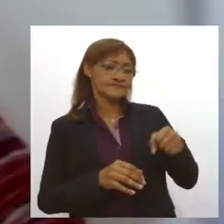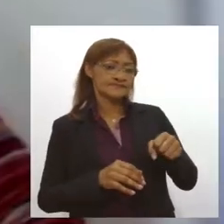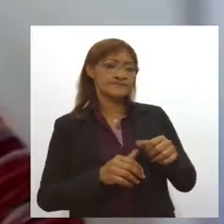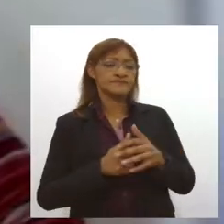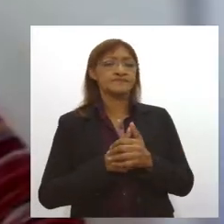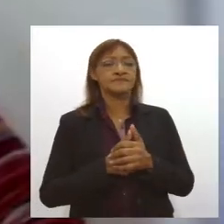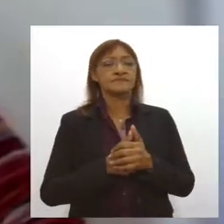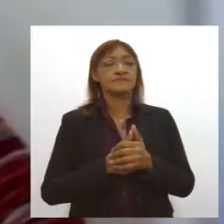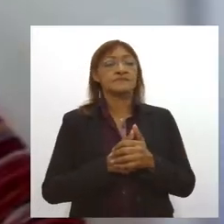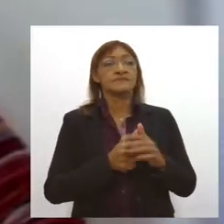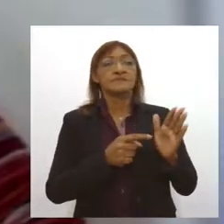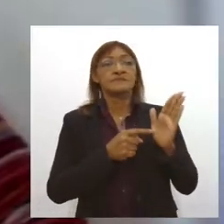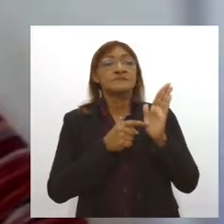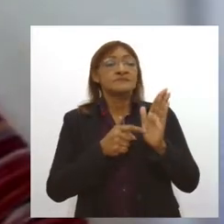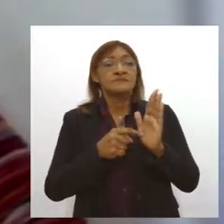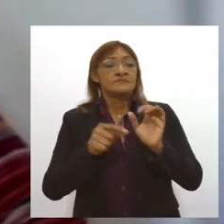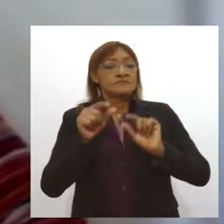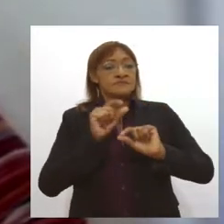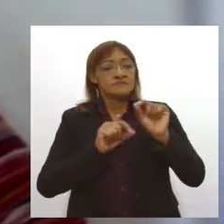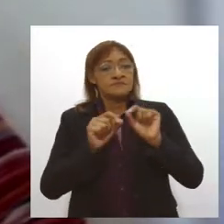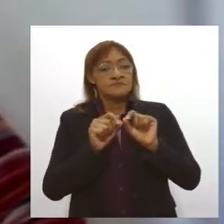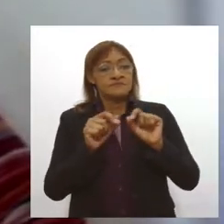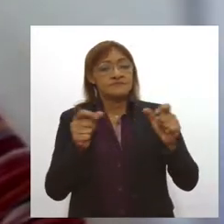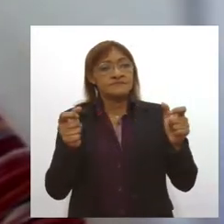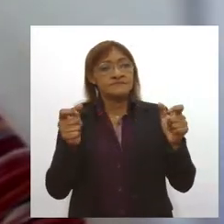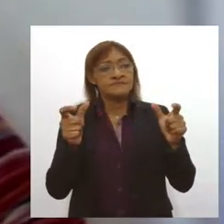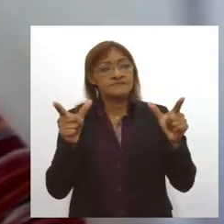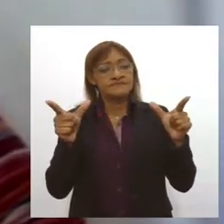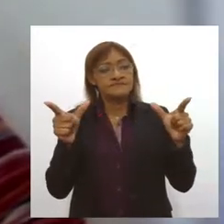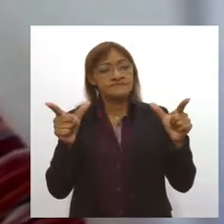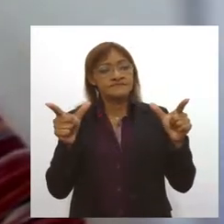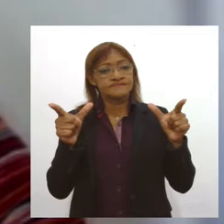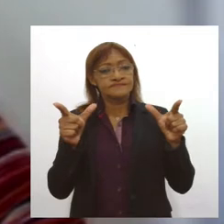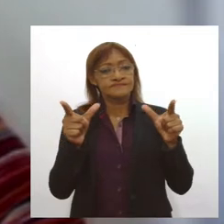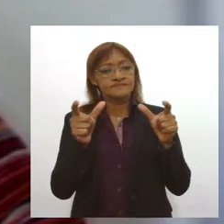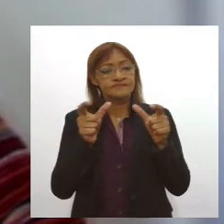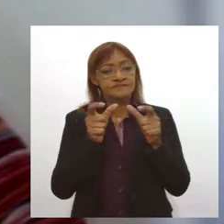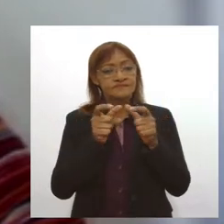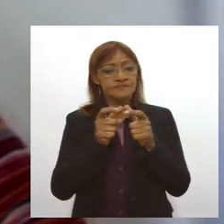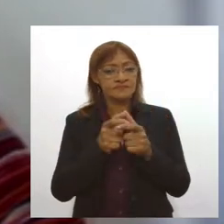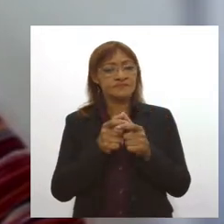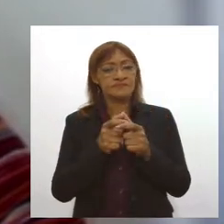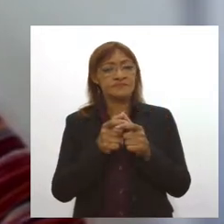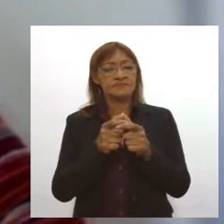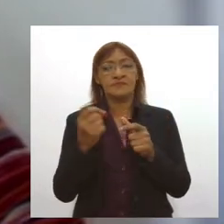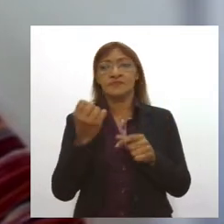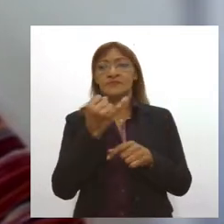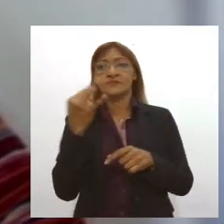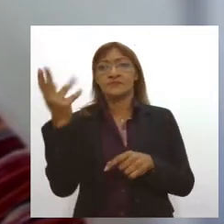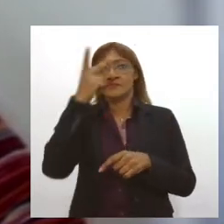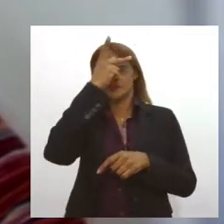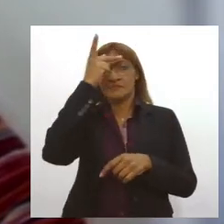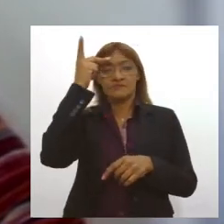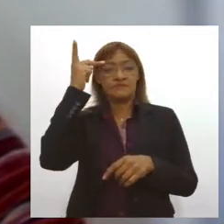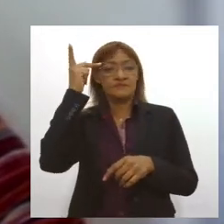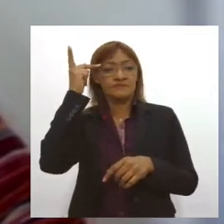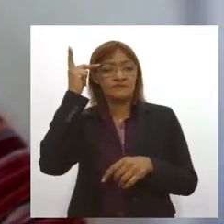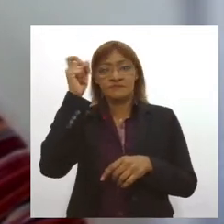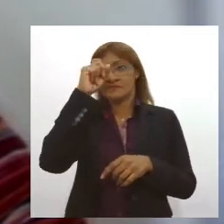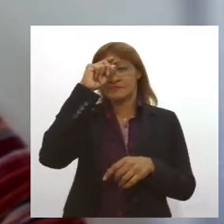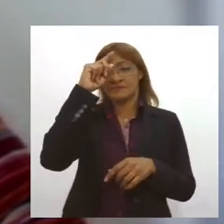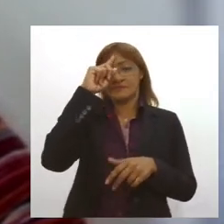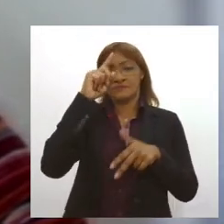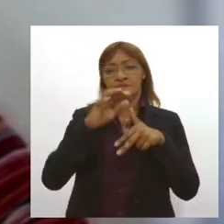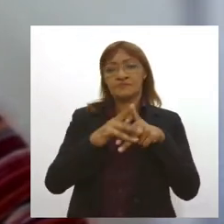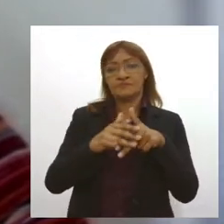mostram que houve uma redução entre 70,4% no número de pacientes hospitalizados ou com risco